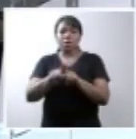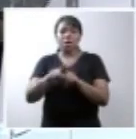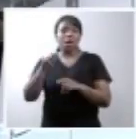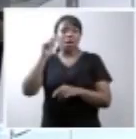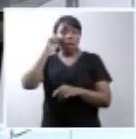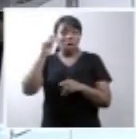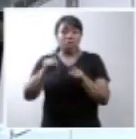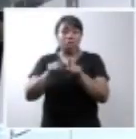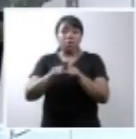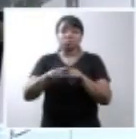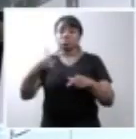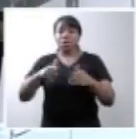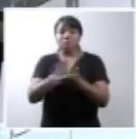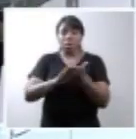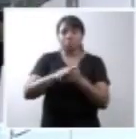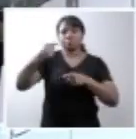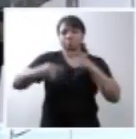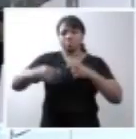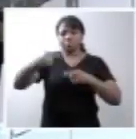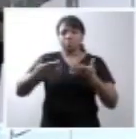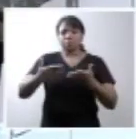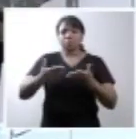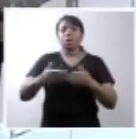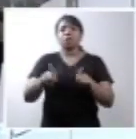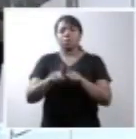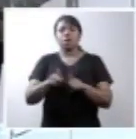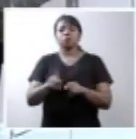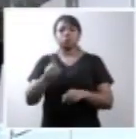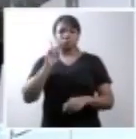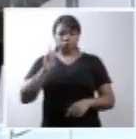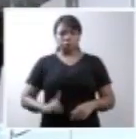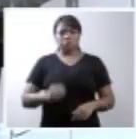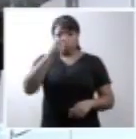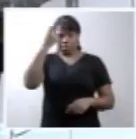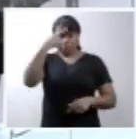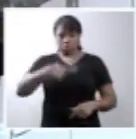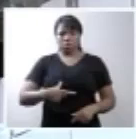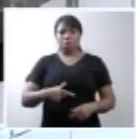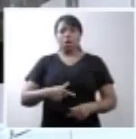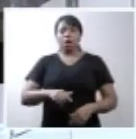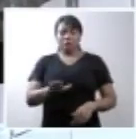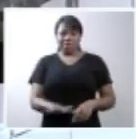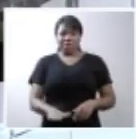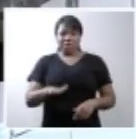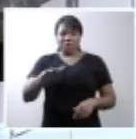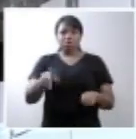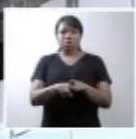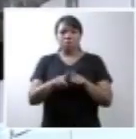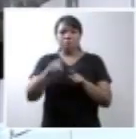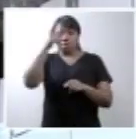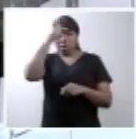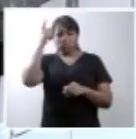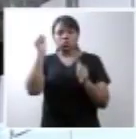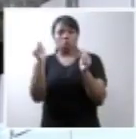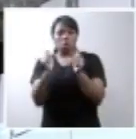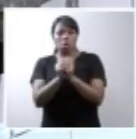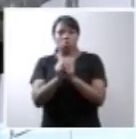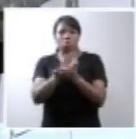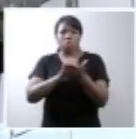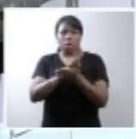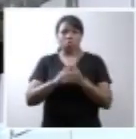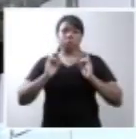um valor inquestionável e garantem direitos humanos desde a infância para crianças, pessoas com e sem deficiência.